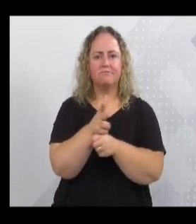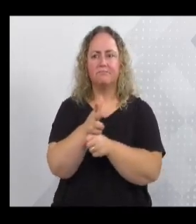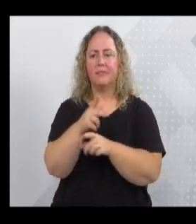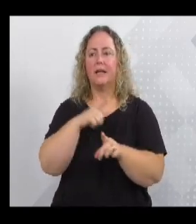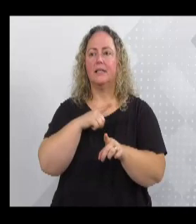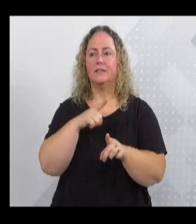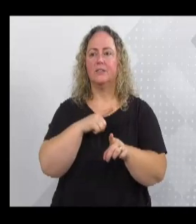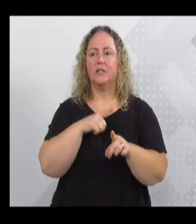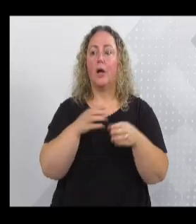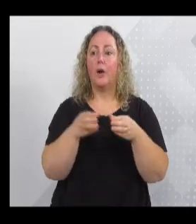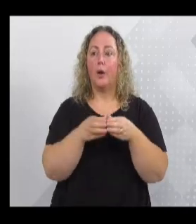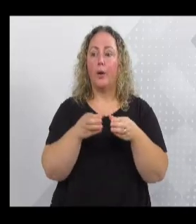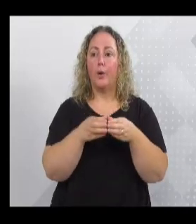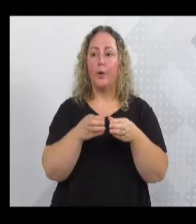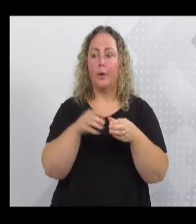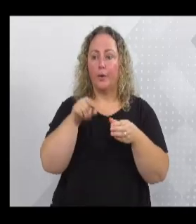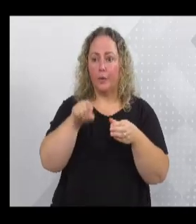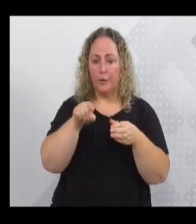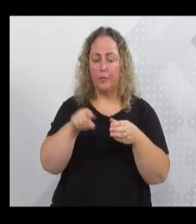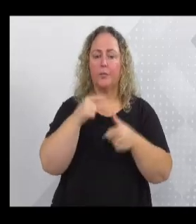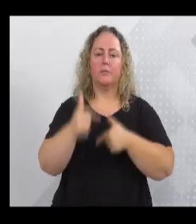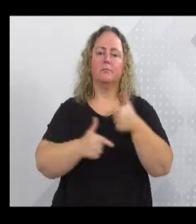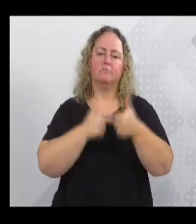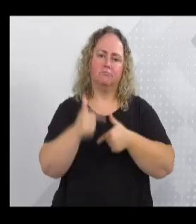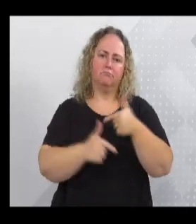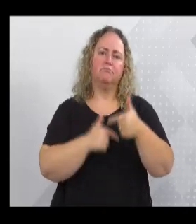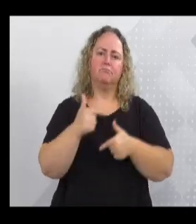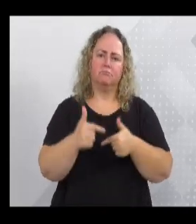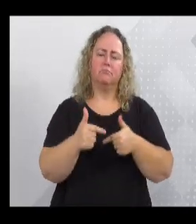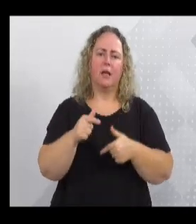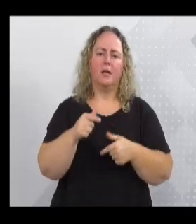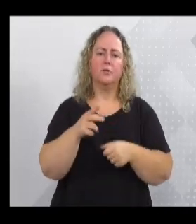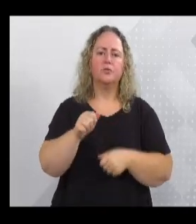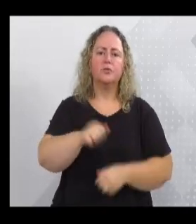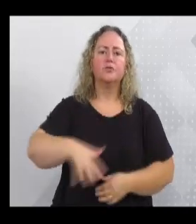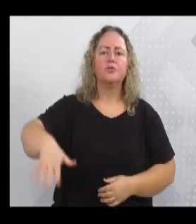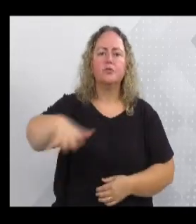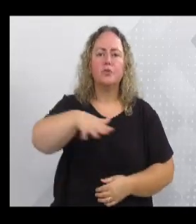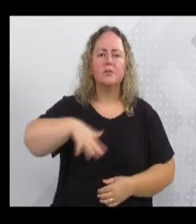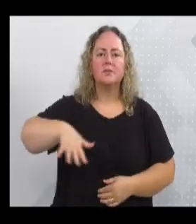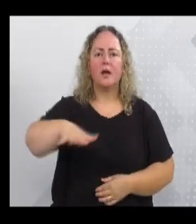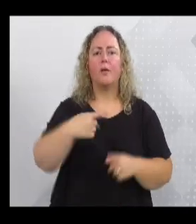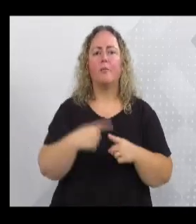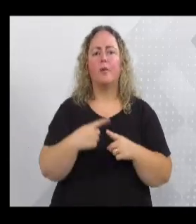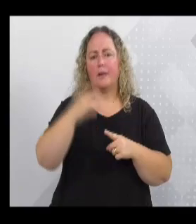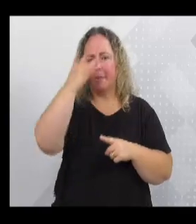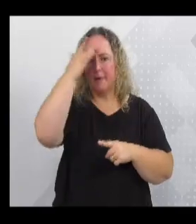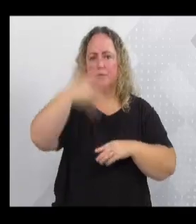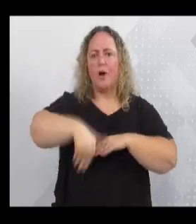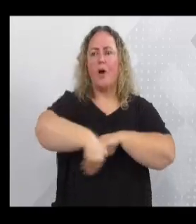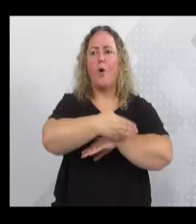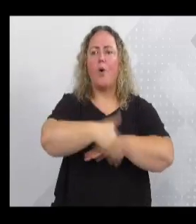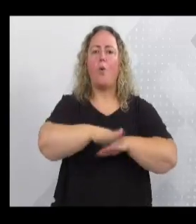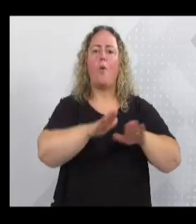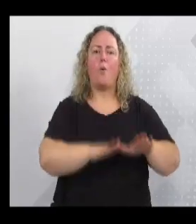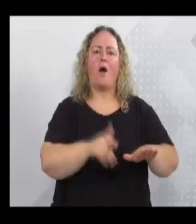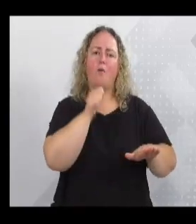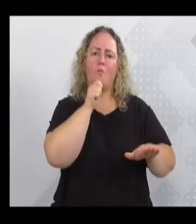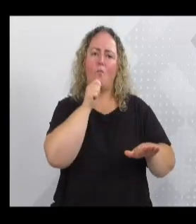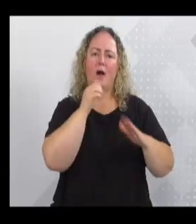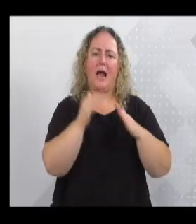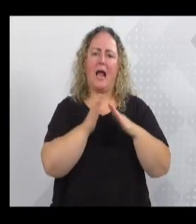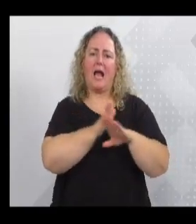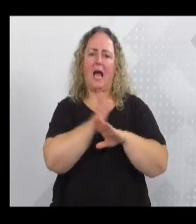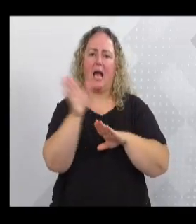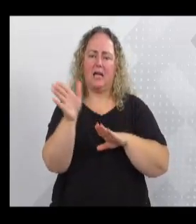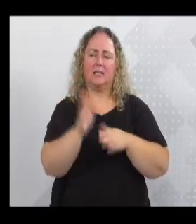abordagem social também fazendo o trabalho deles de abordar uma pessoa em estação de rua. Então, parabéns ao Rodson,